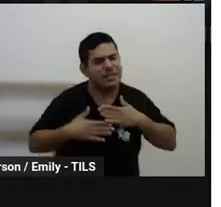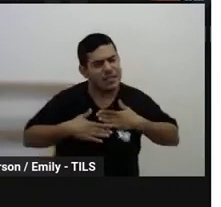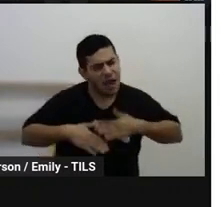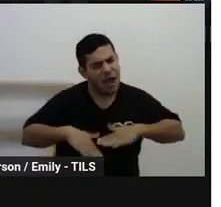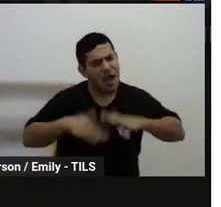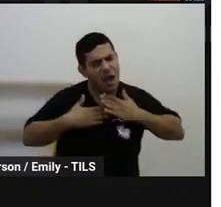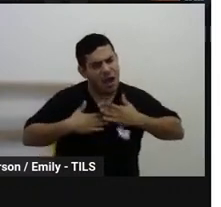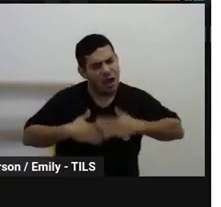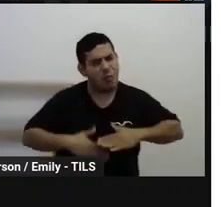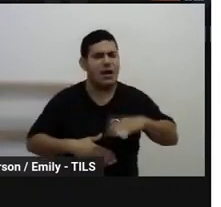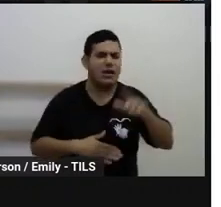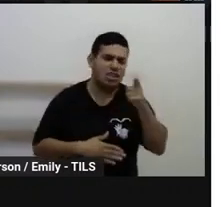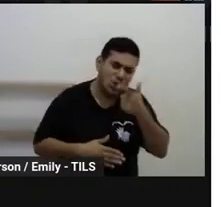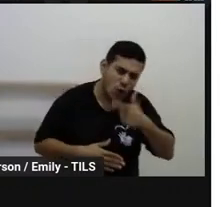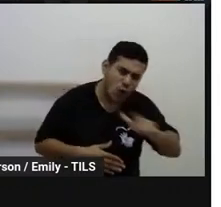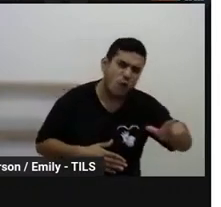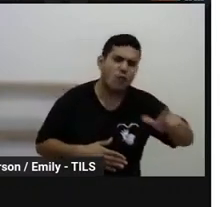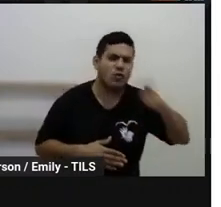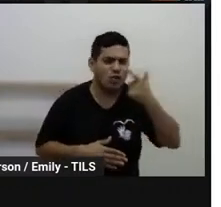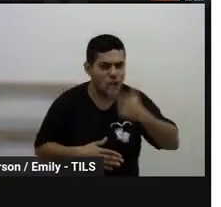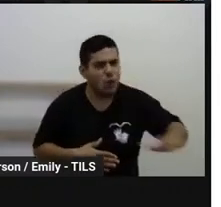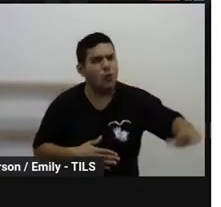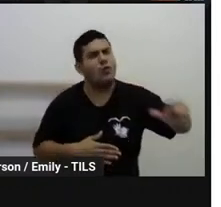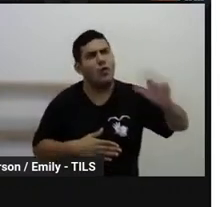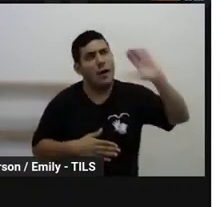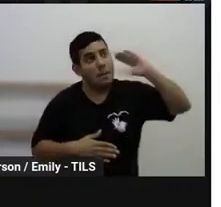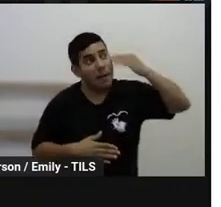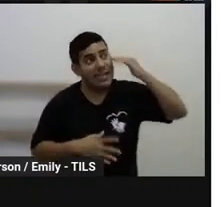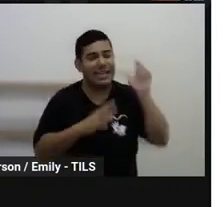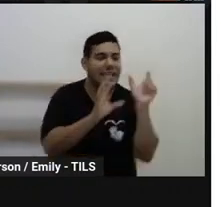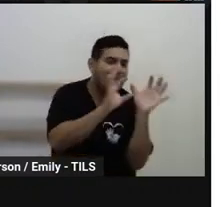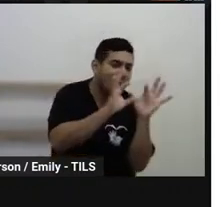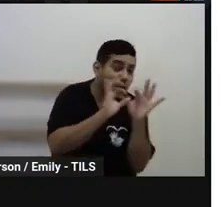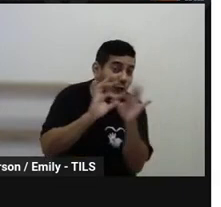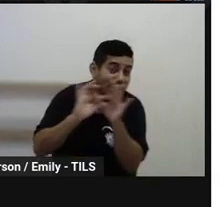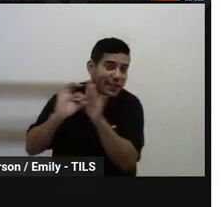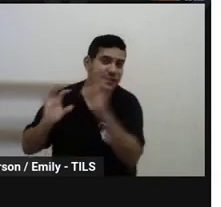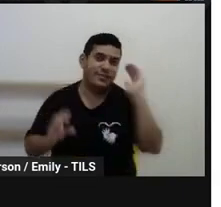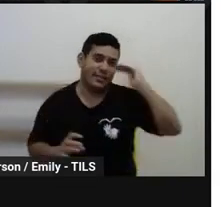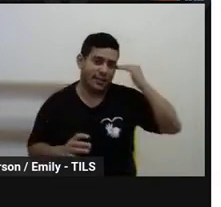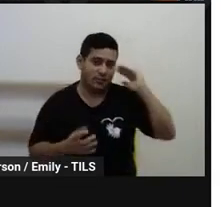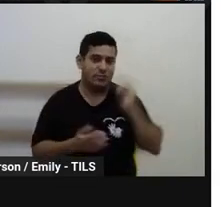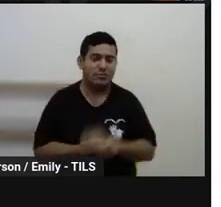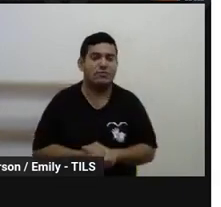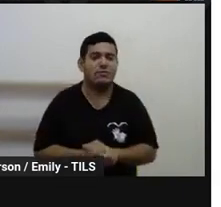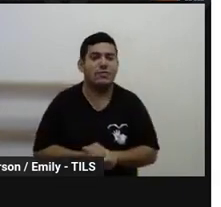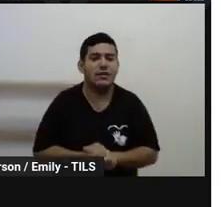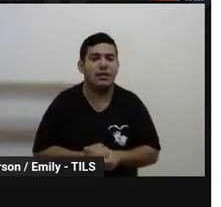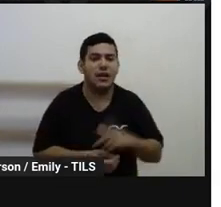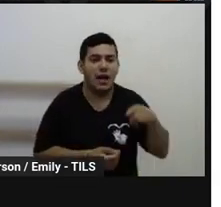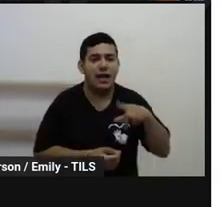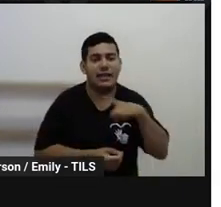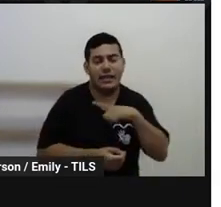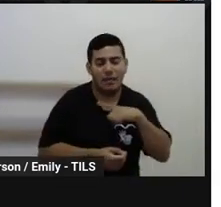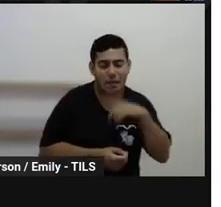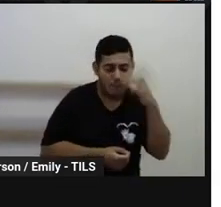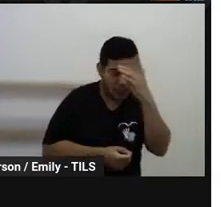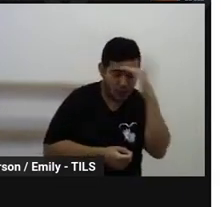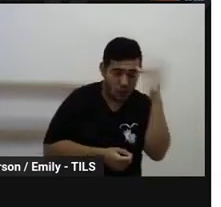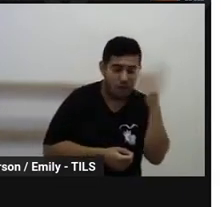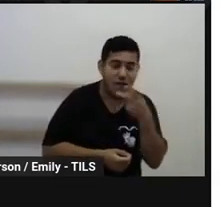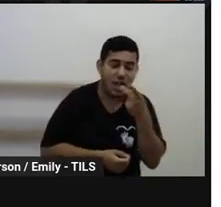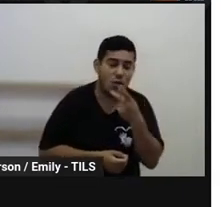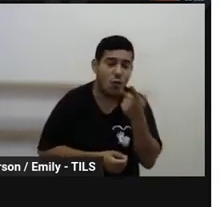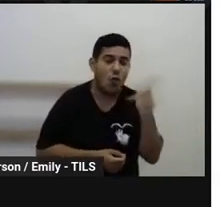retornar, fala, para tentar compreender. O fato de ter uma pessoa falando outra